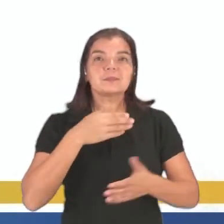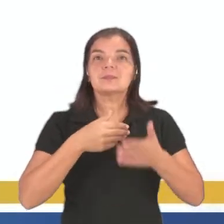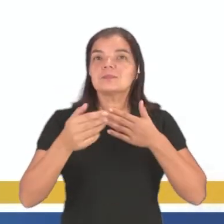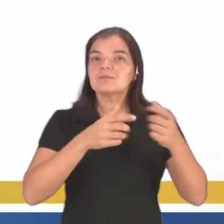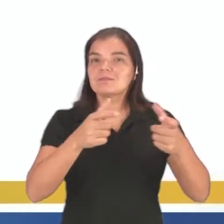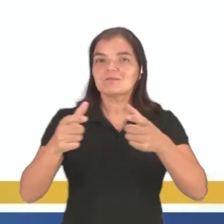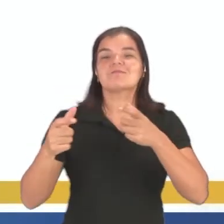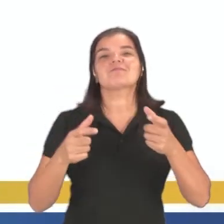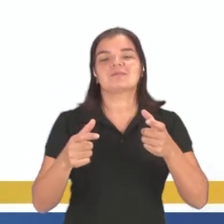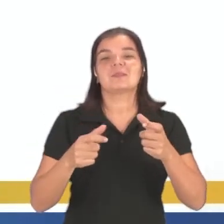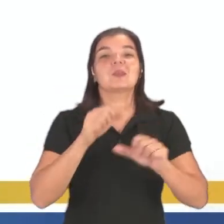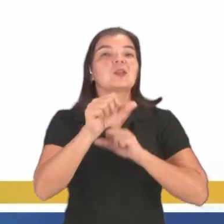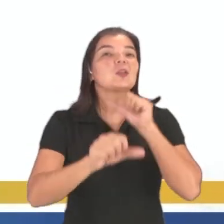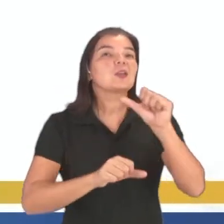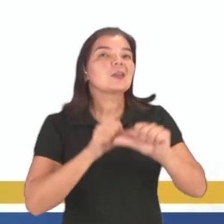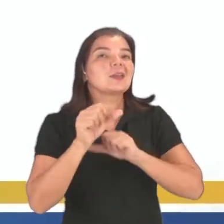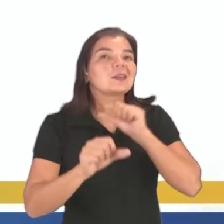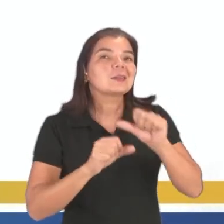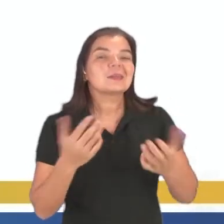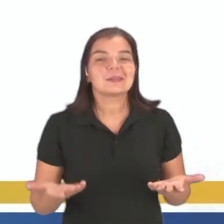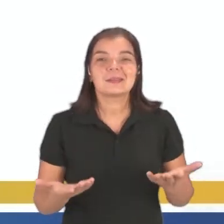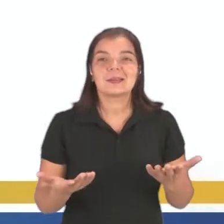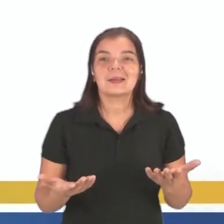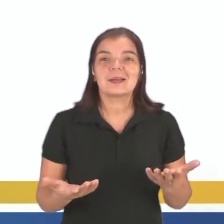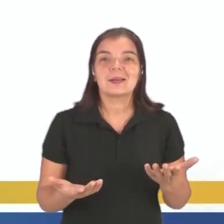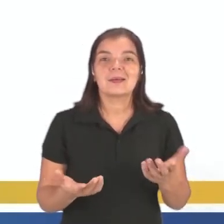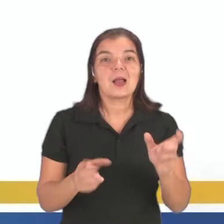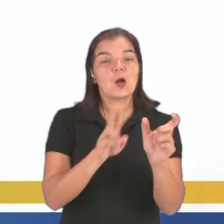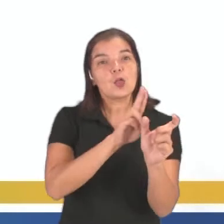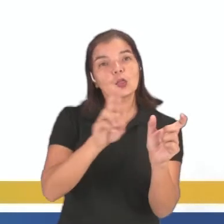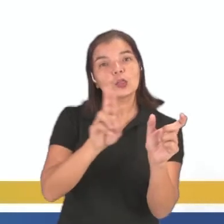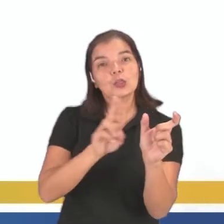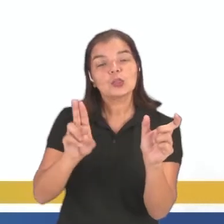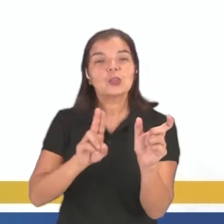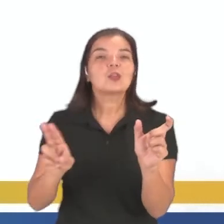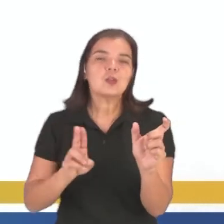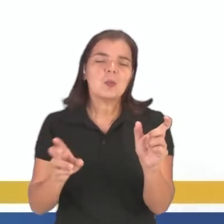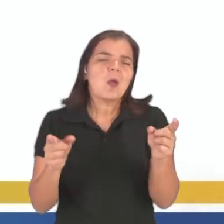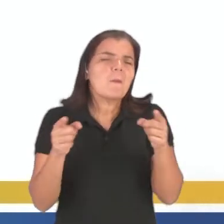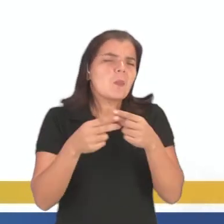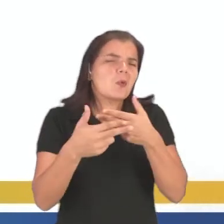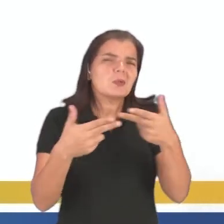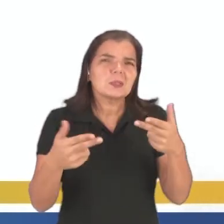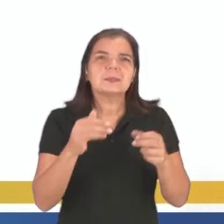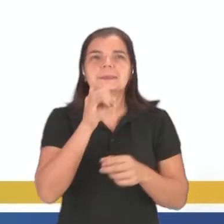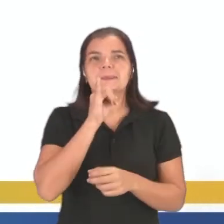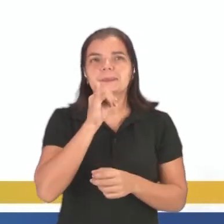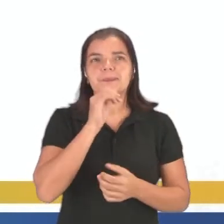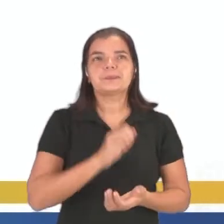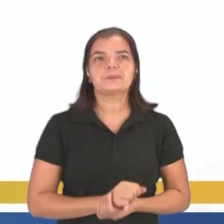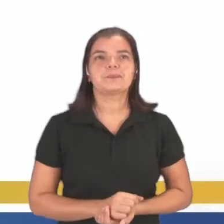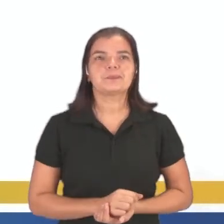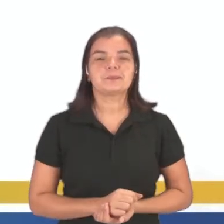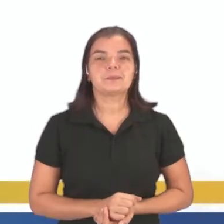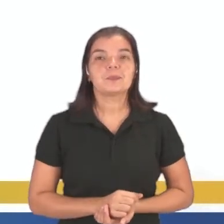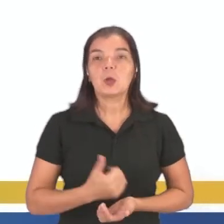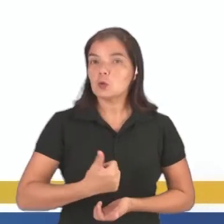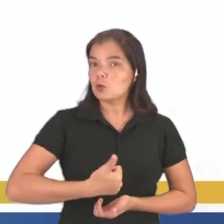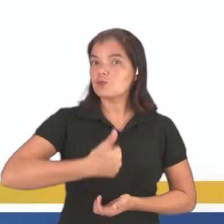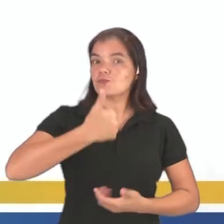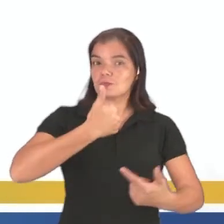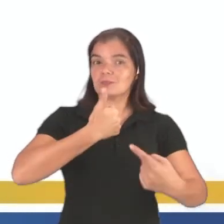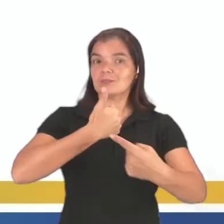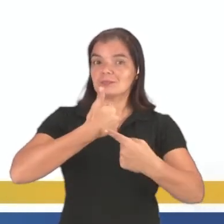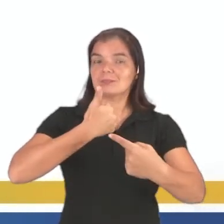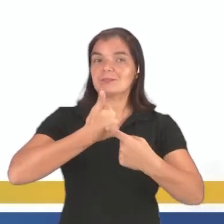cambiar, o que vai mudar, é o nome e pouquíssimas coisas. Por exemplo, o nosso curtir